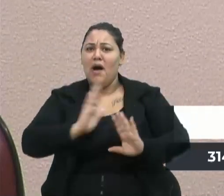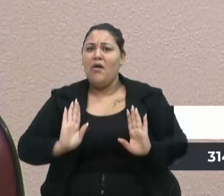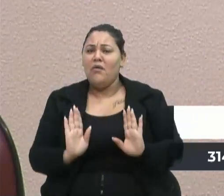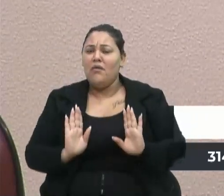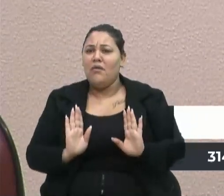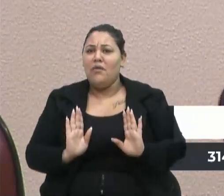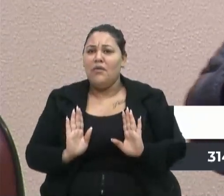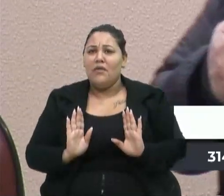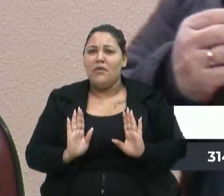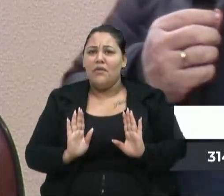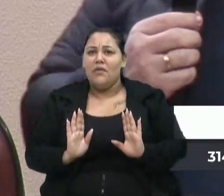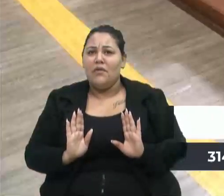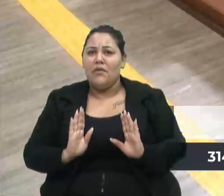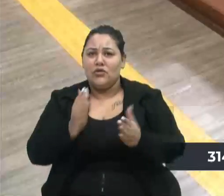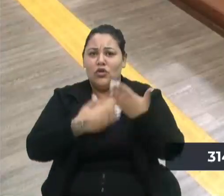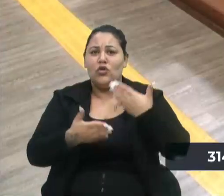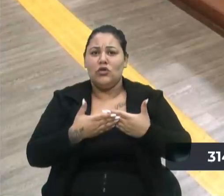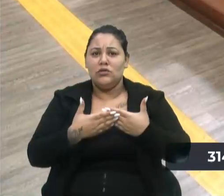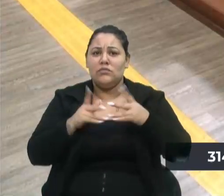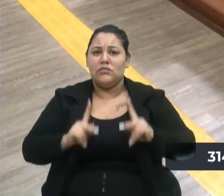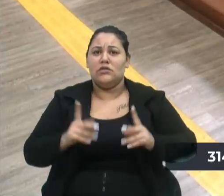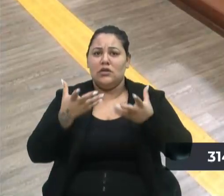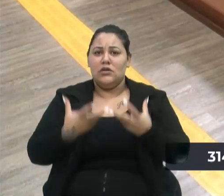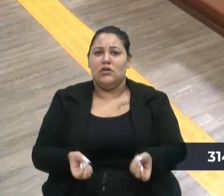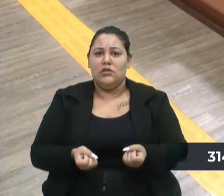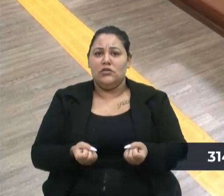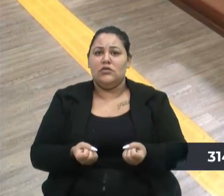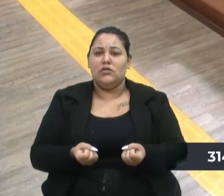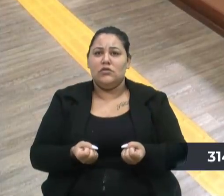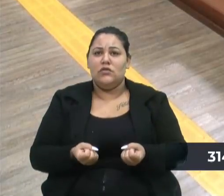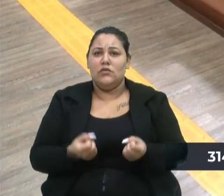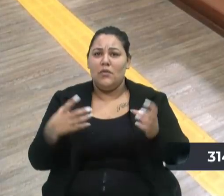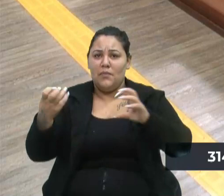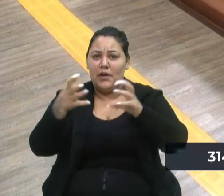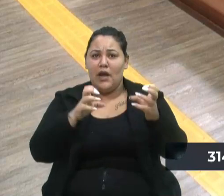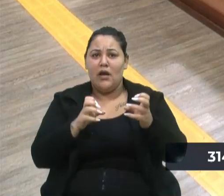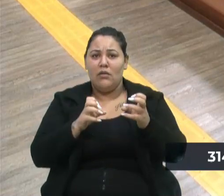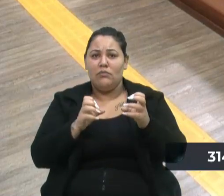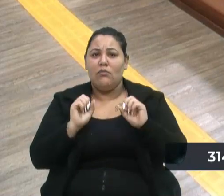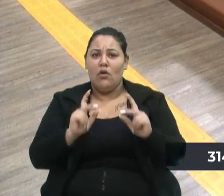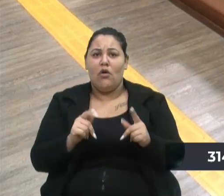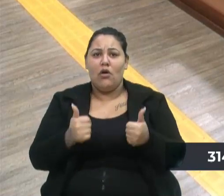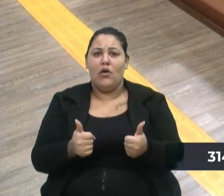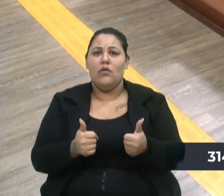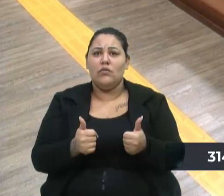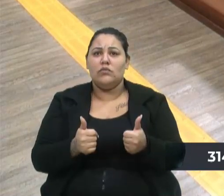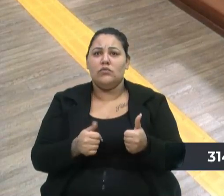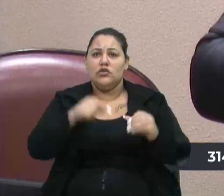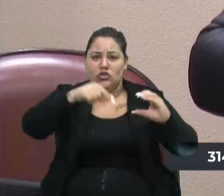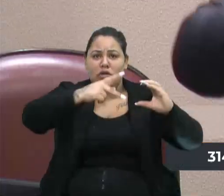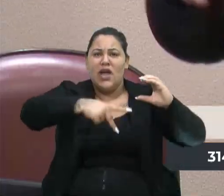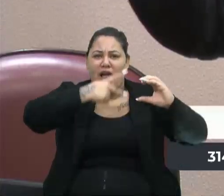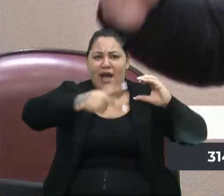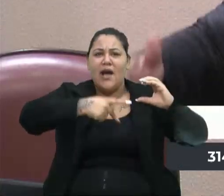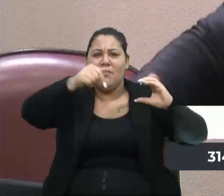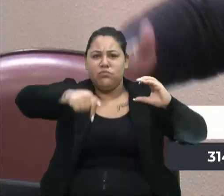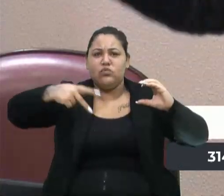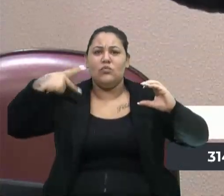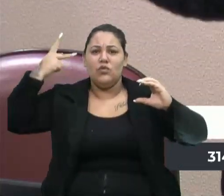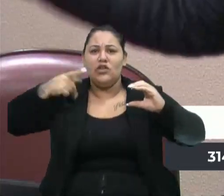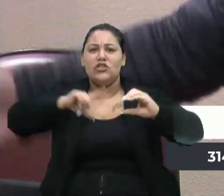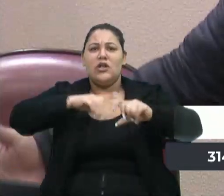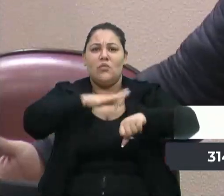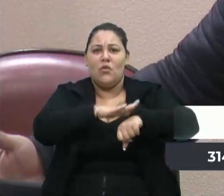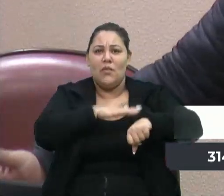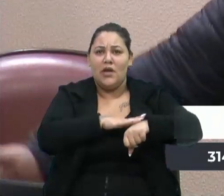repudiou, todo mundo aceitou, vocês brigaram, e tudo certo. Gente, essa casa é política, tem um momento para